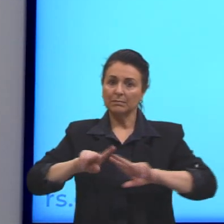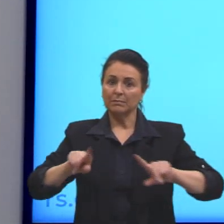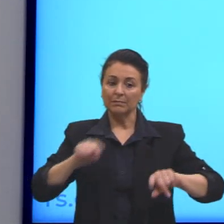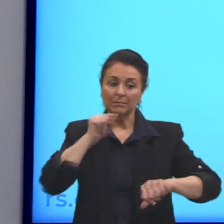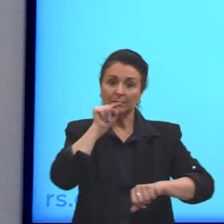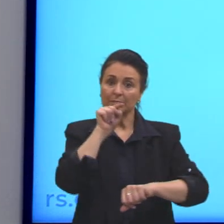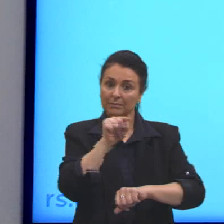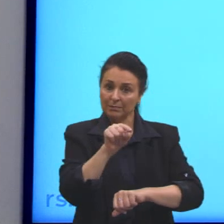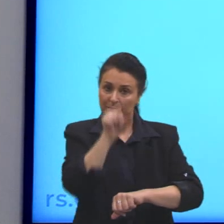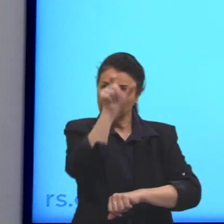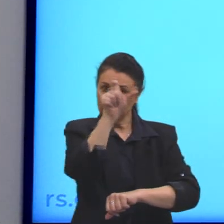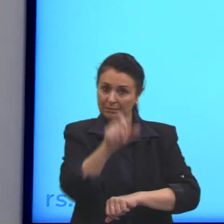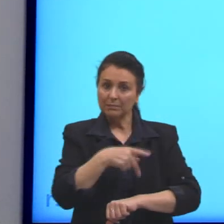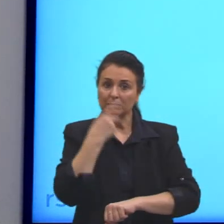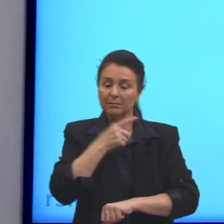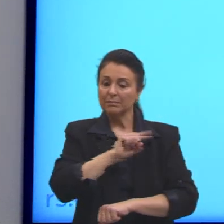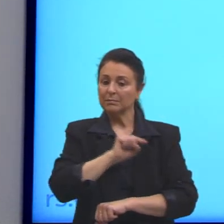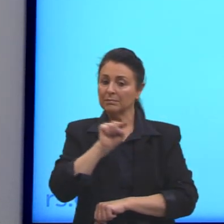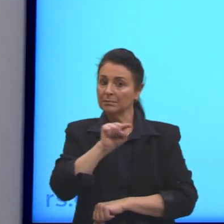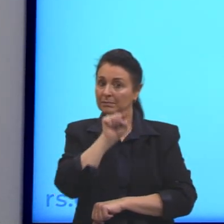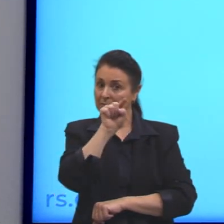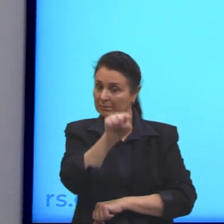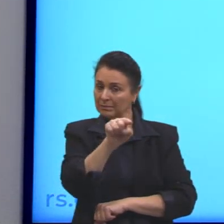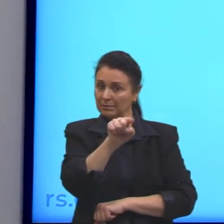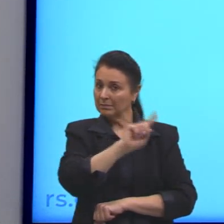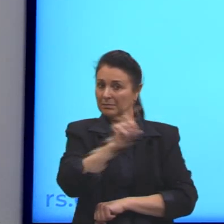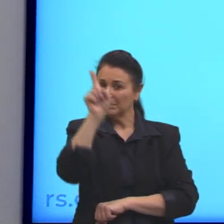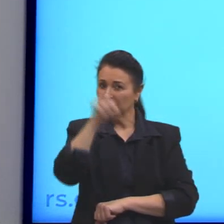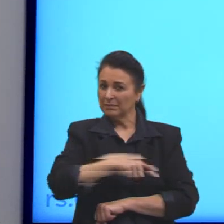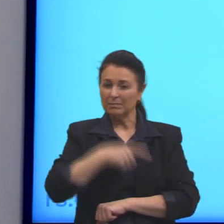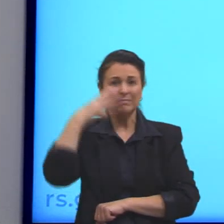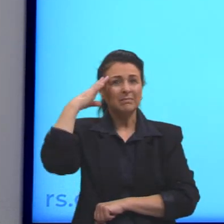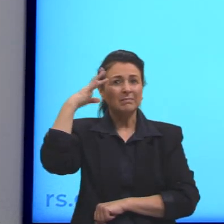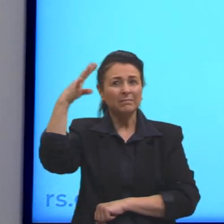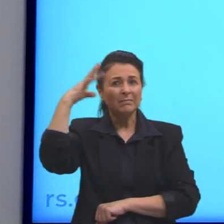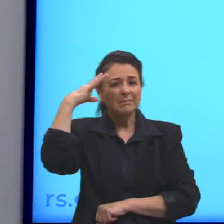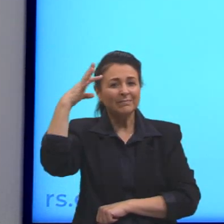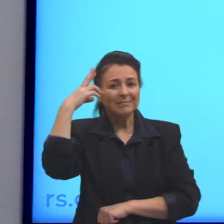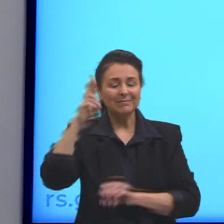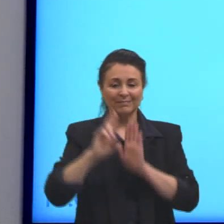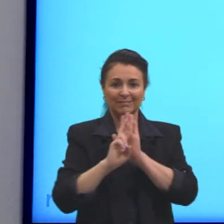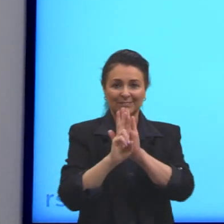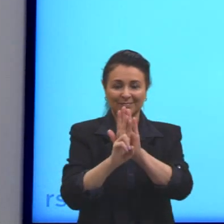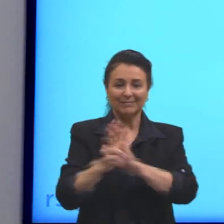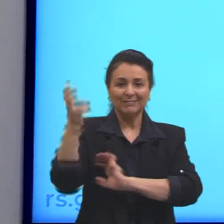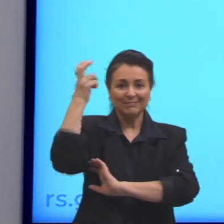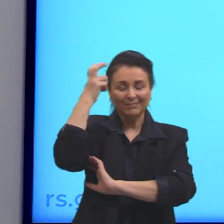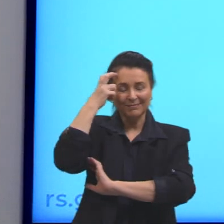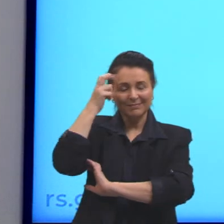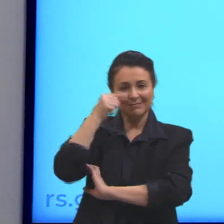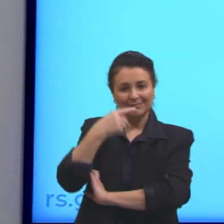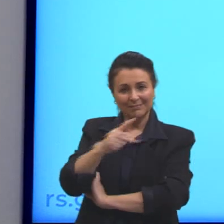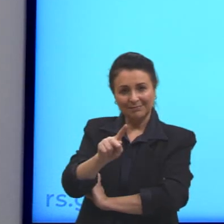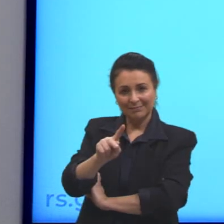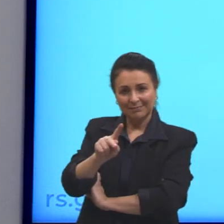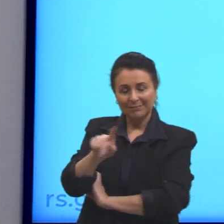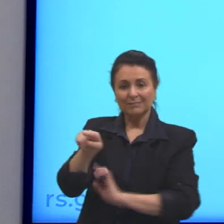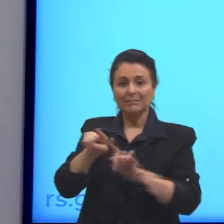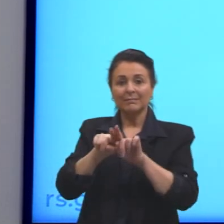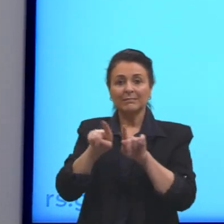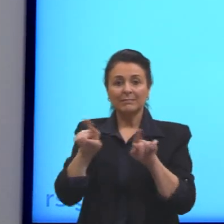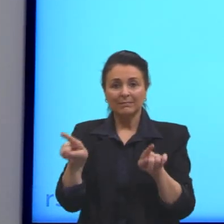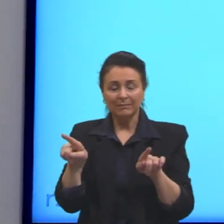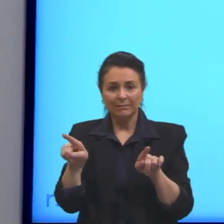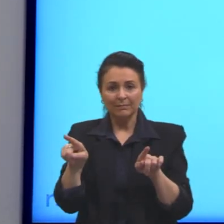que elas não são apenas a fantasia que representa a cultura delas, mas elas são